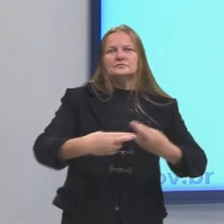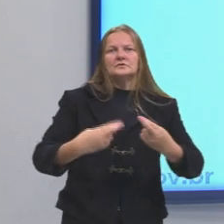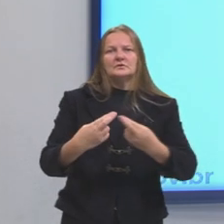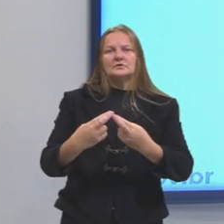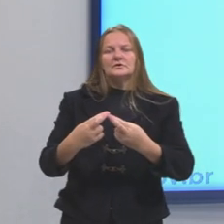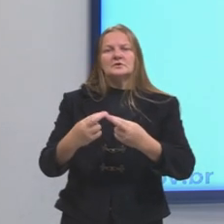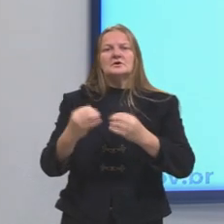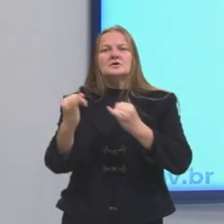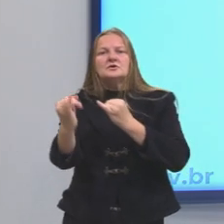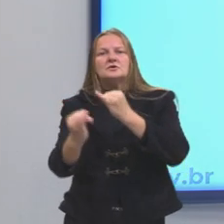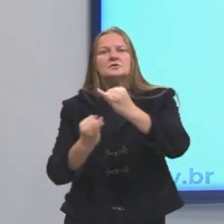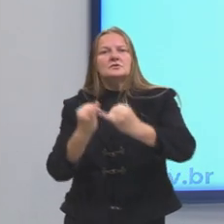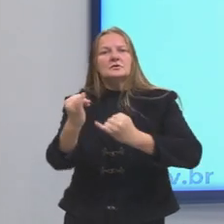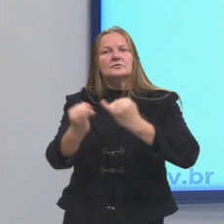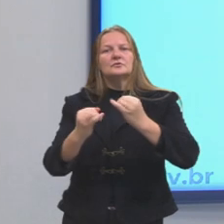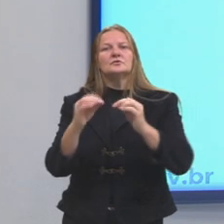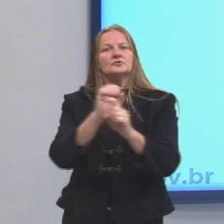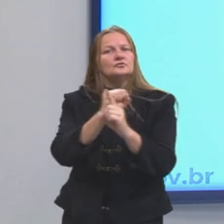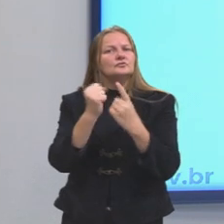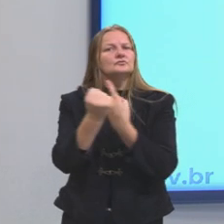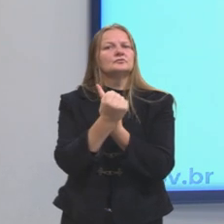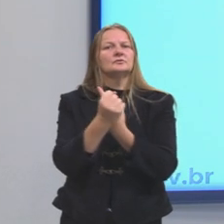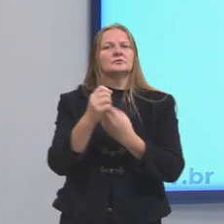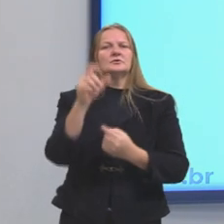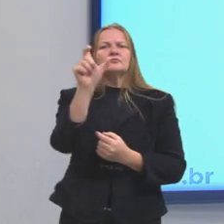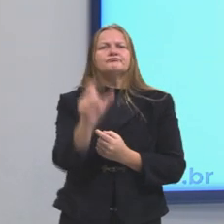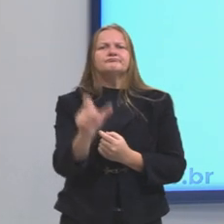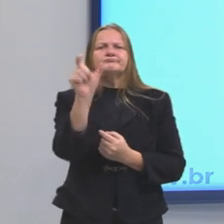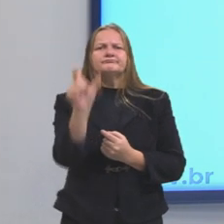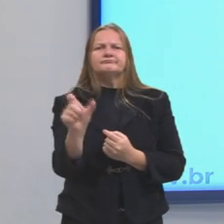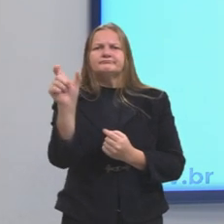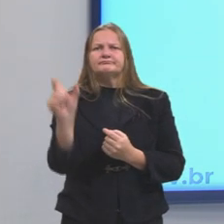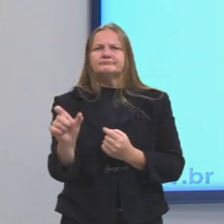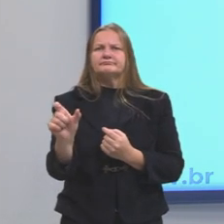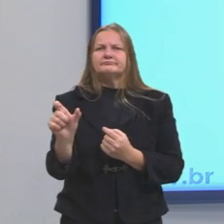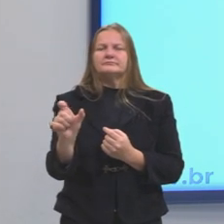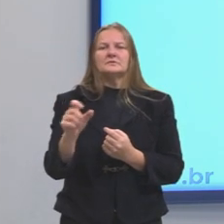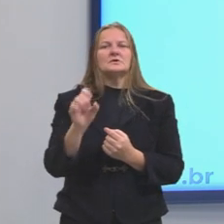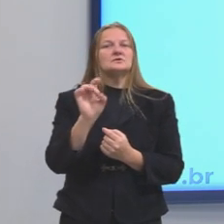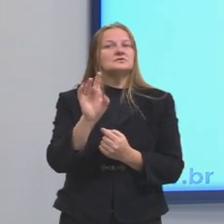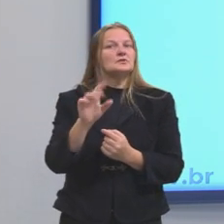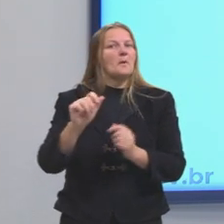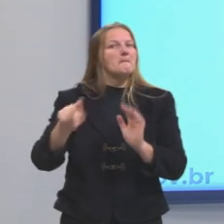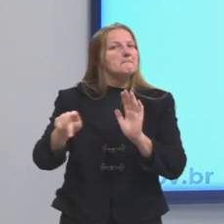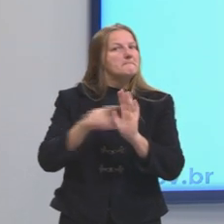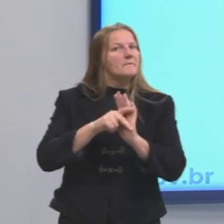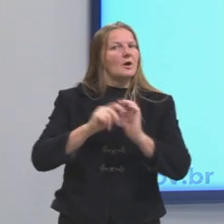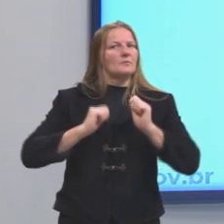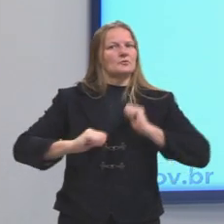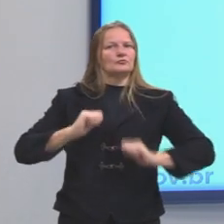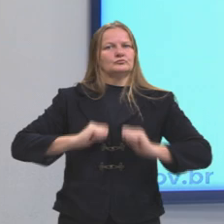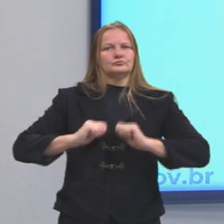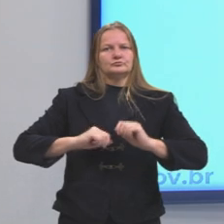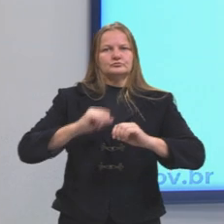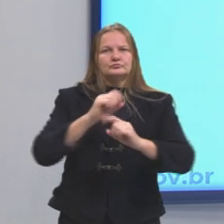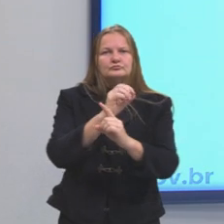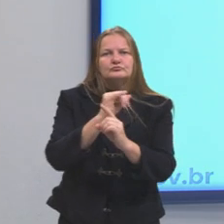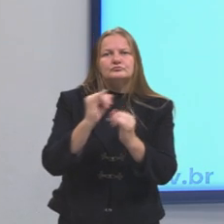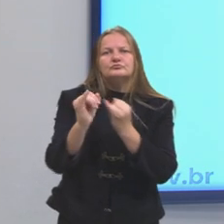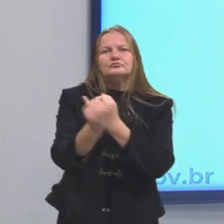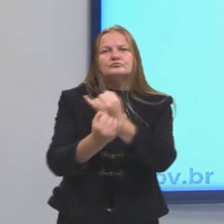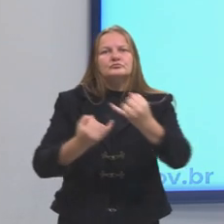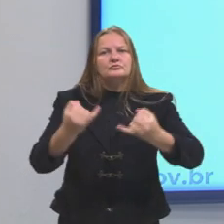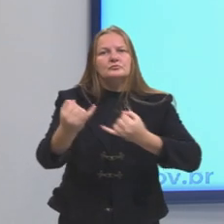interações sociais, os indivíduos são autores dessas interações sociais. os